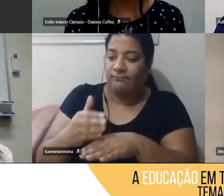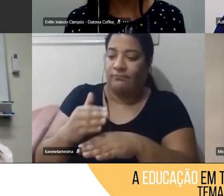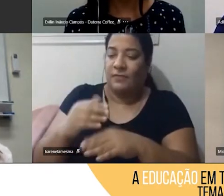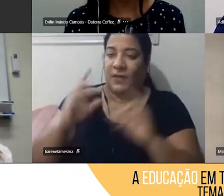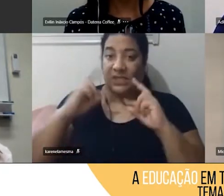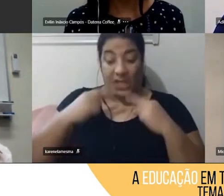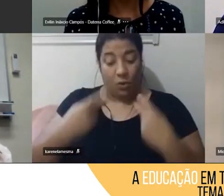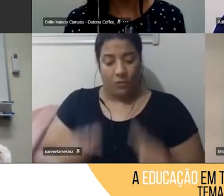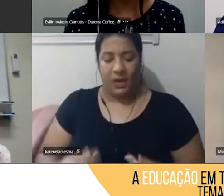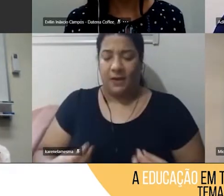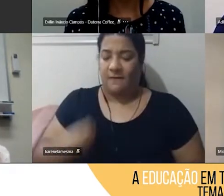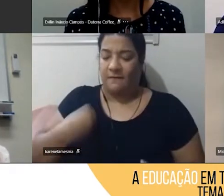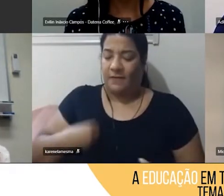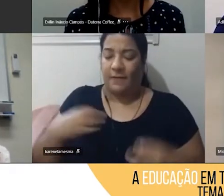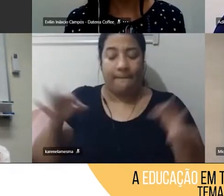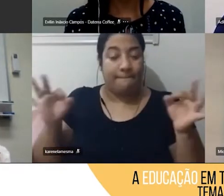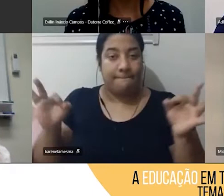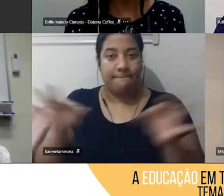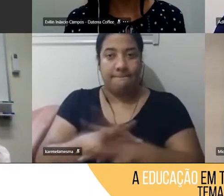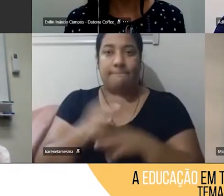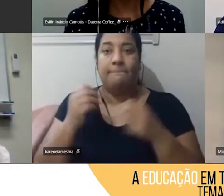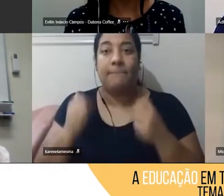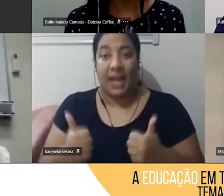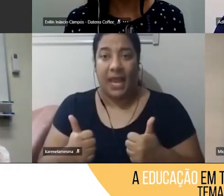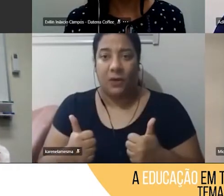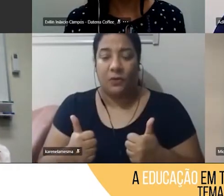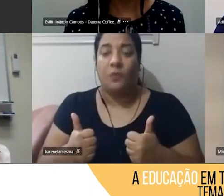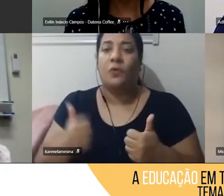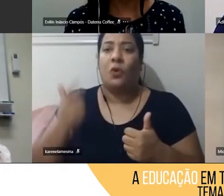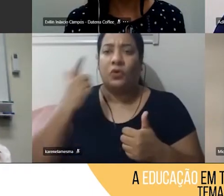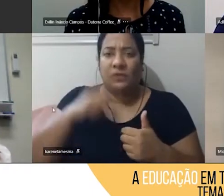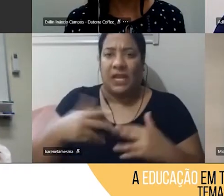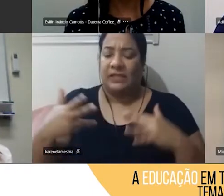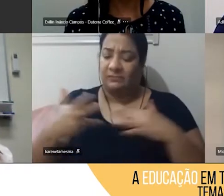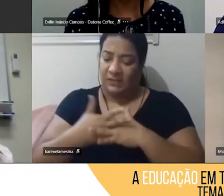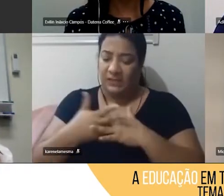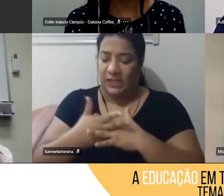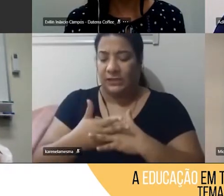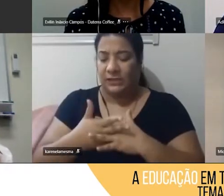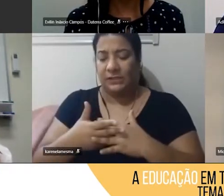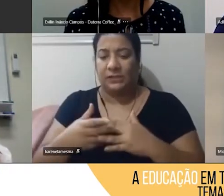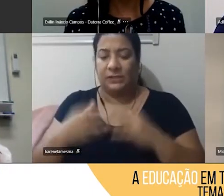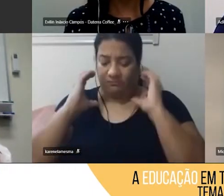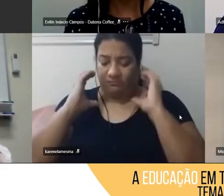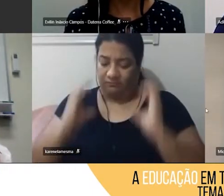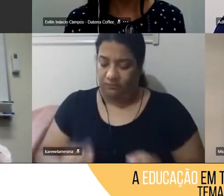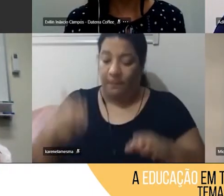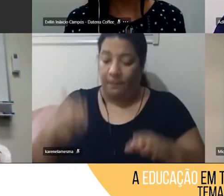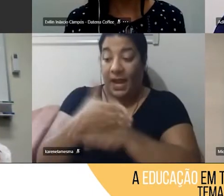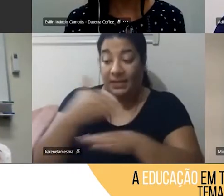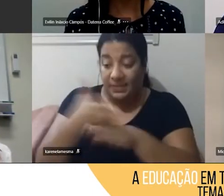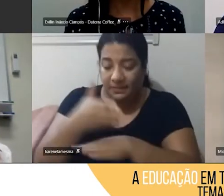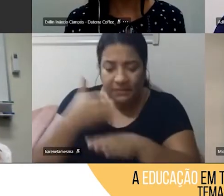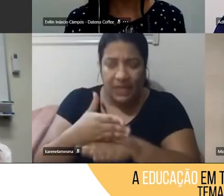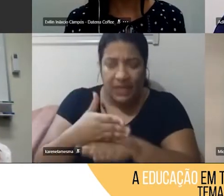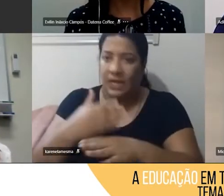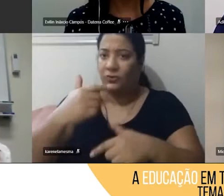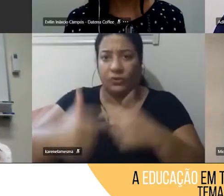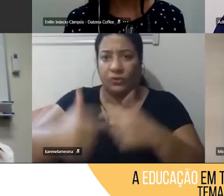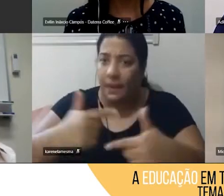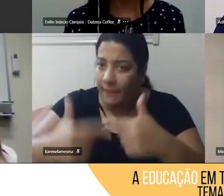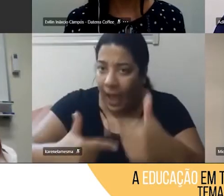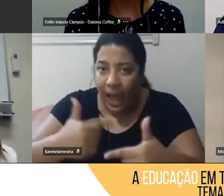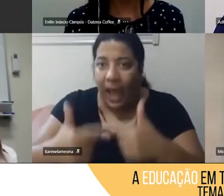plenamente, exercendo sua cidadania, participando do mundo do trabalho, enfim,